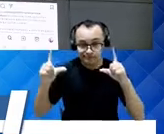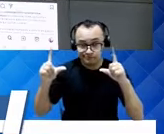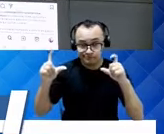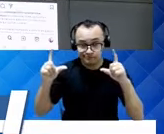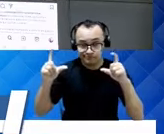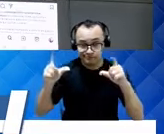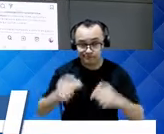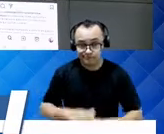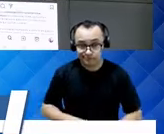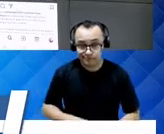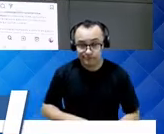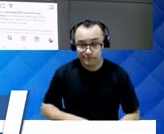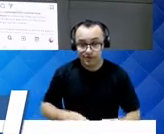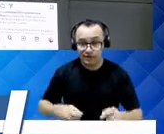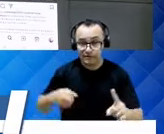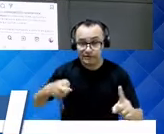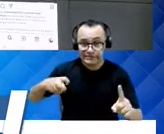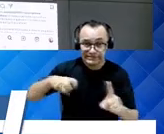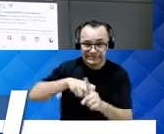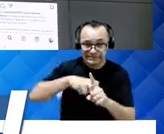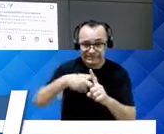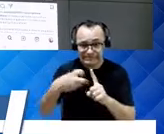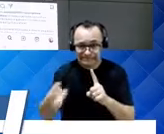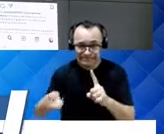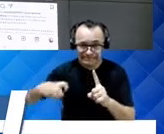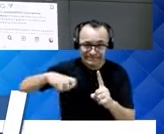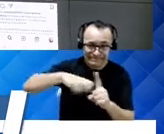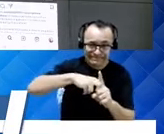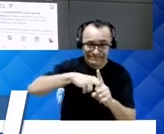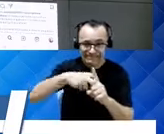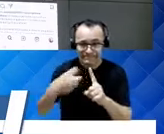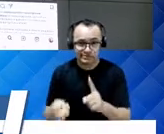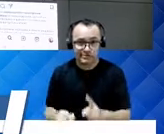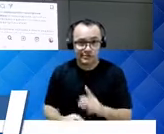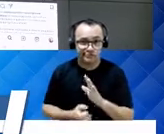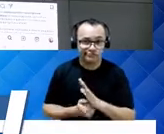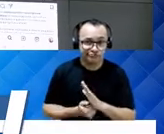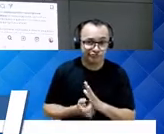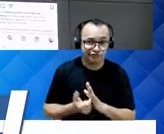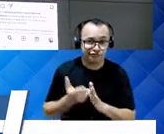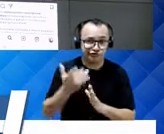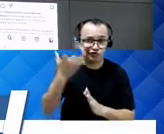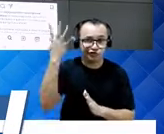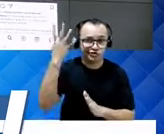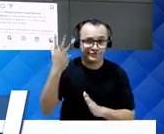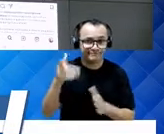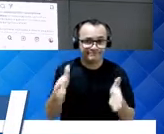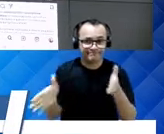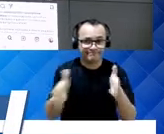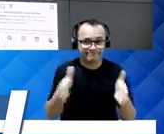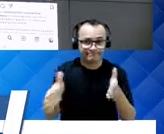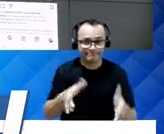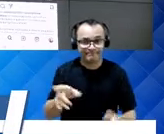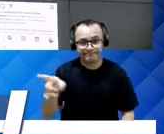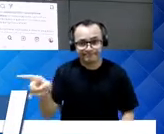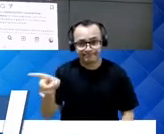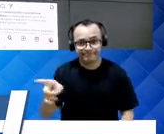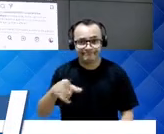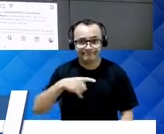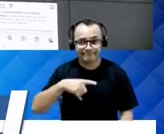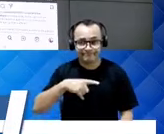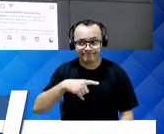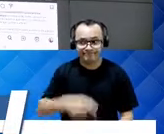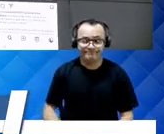Vários acidentes, vários, aconteceram nesse trecho durante esse ano e antes disso também.